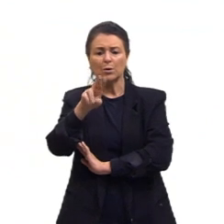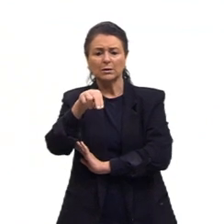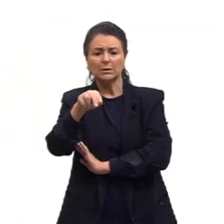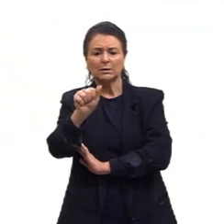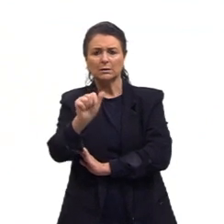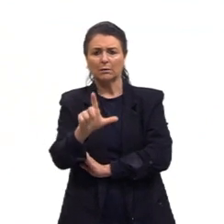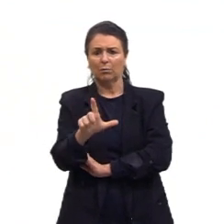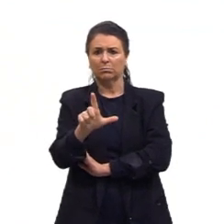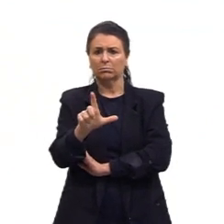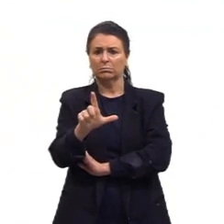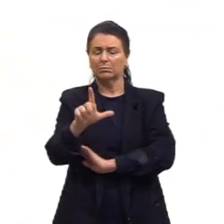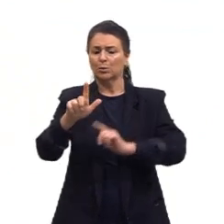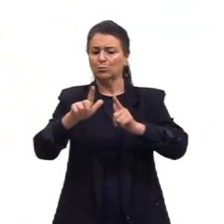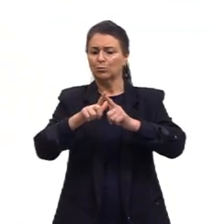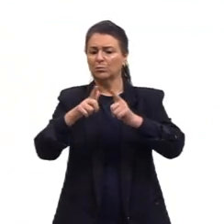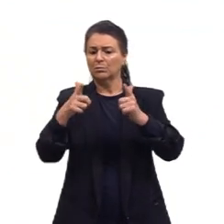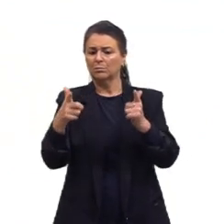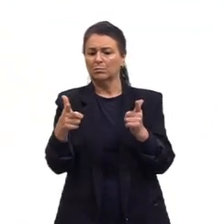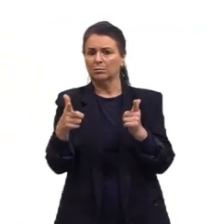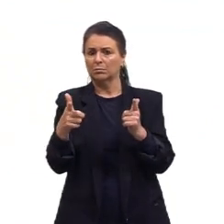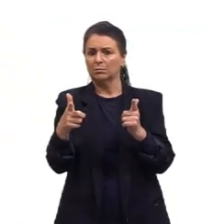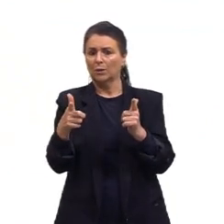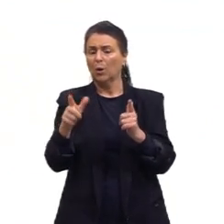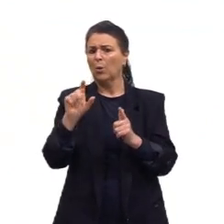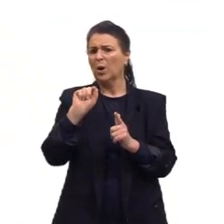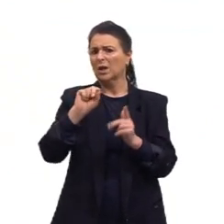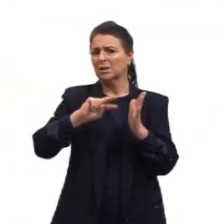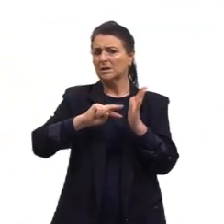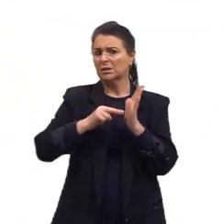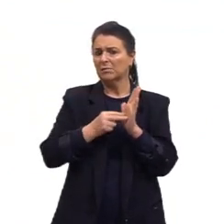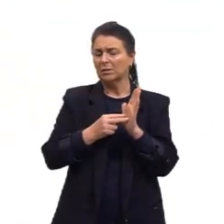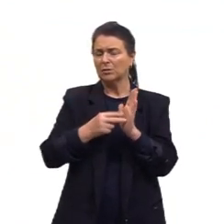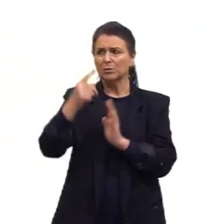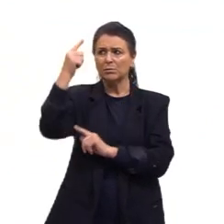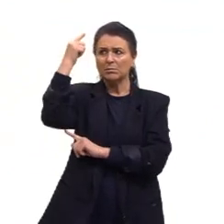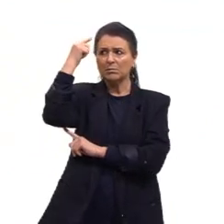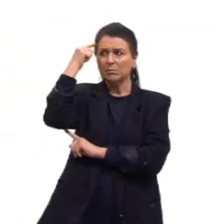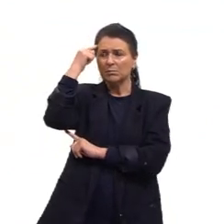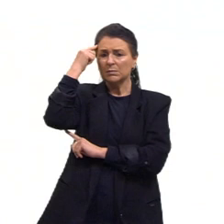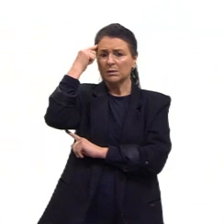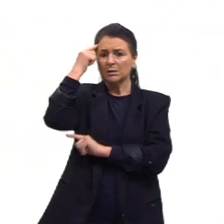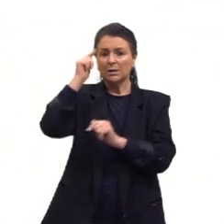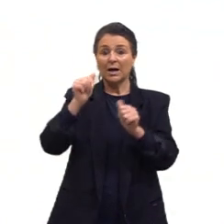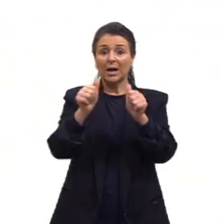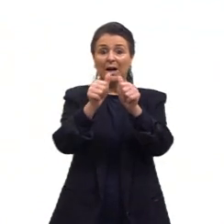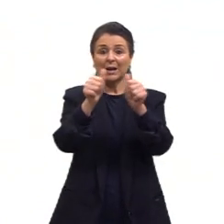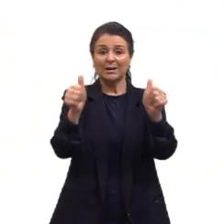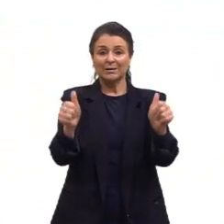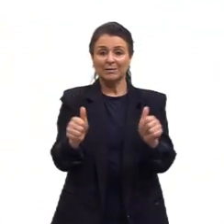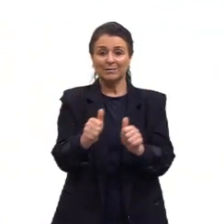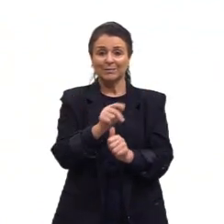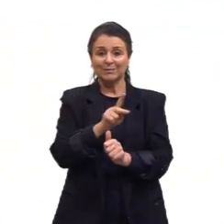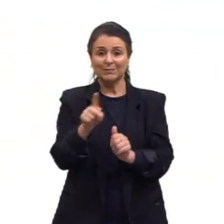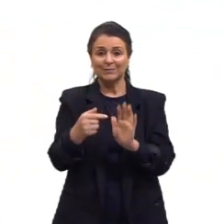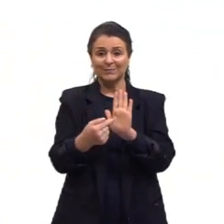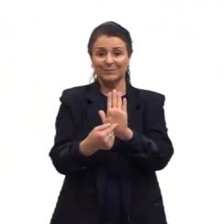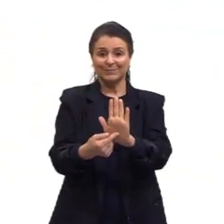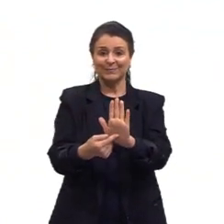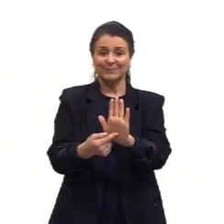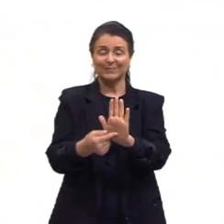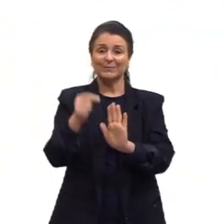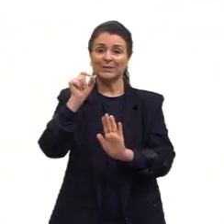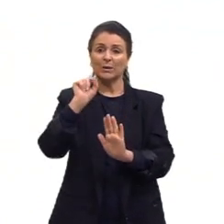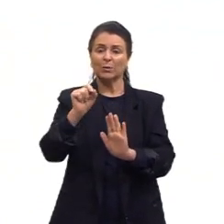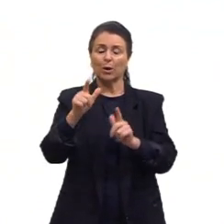essa palavra jornal, automaticamente vem na nossa cabeça essa imagem aqui, que é o que?